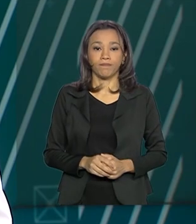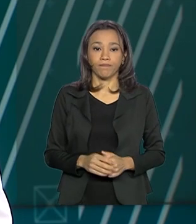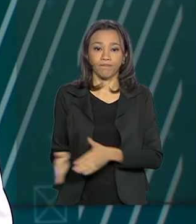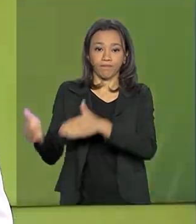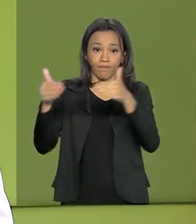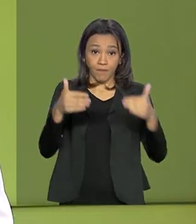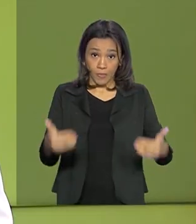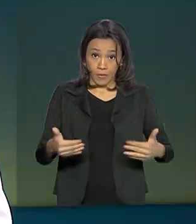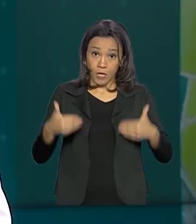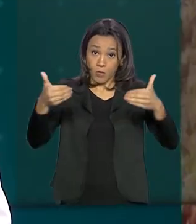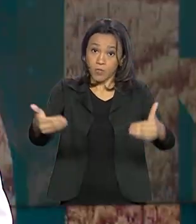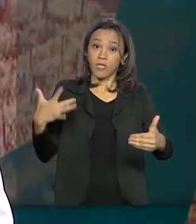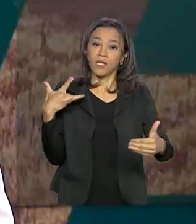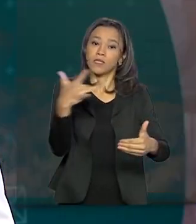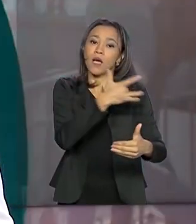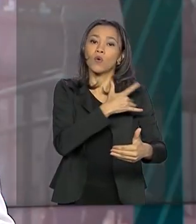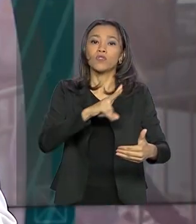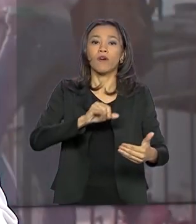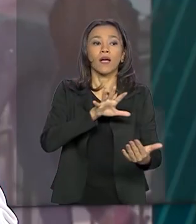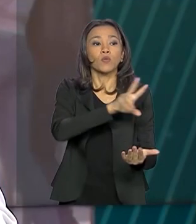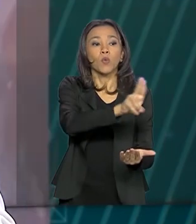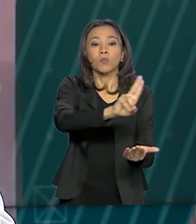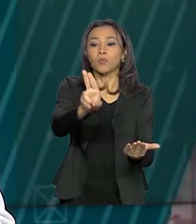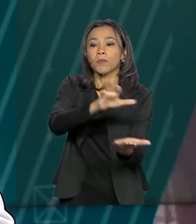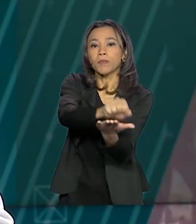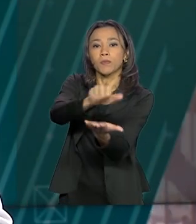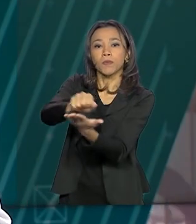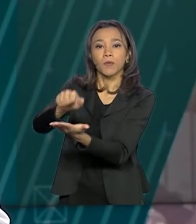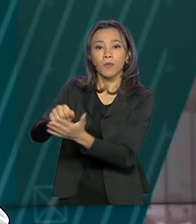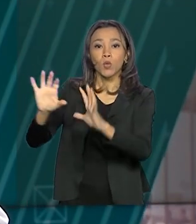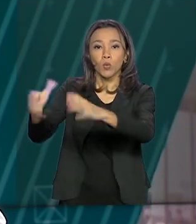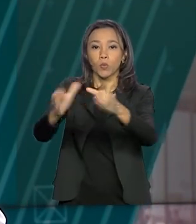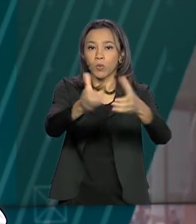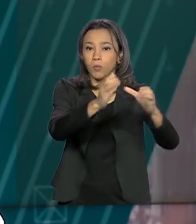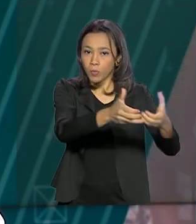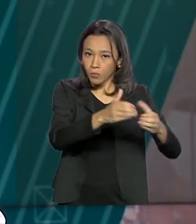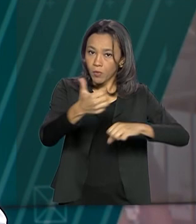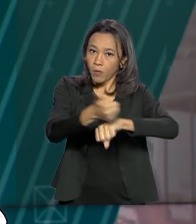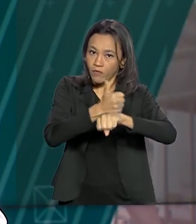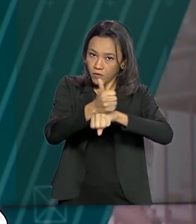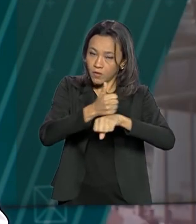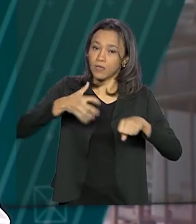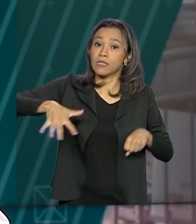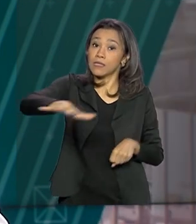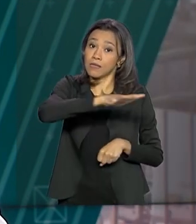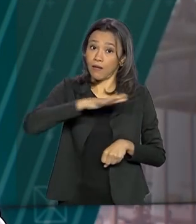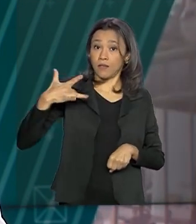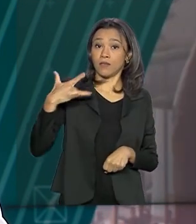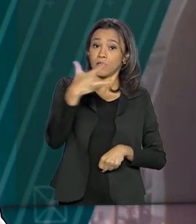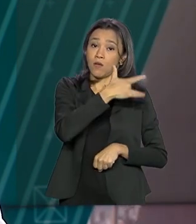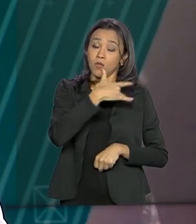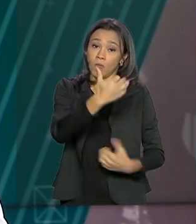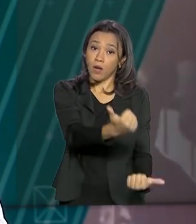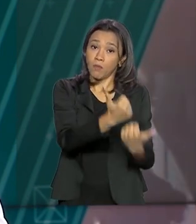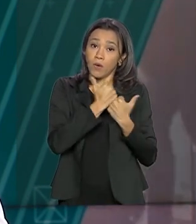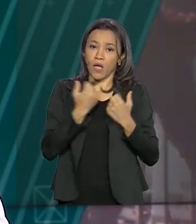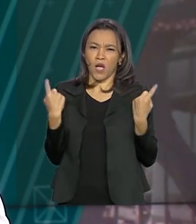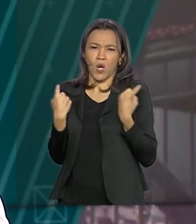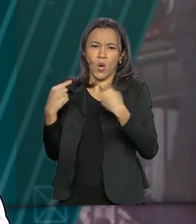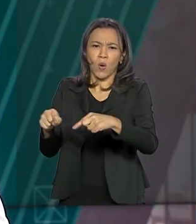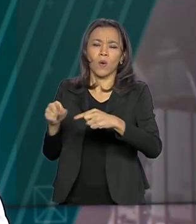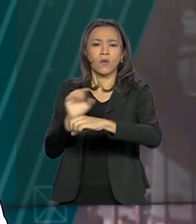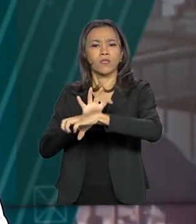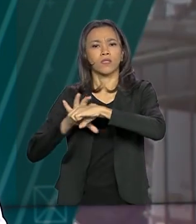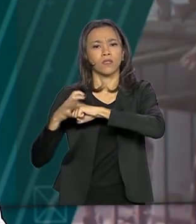O Ministério da Saúde vai cadastrar profissionais de 14 categorias da área de saúde para ajudar no combate ao novo coronavírus.